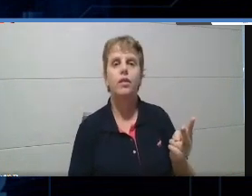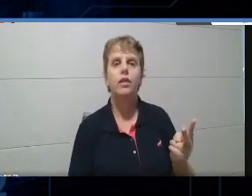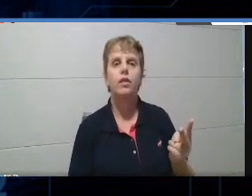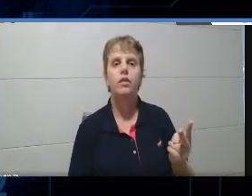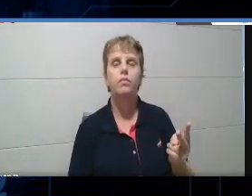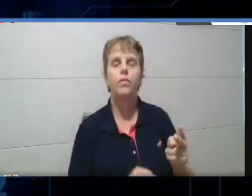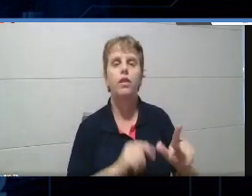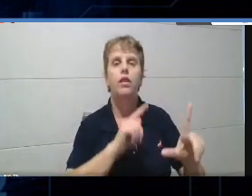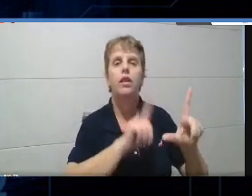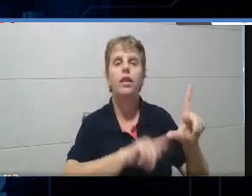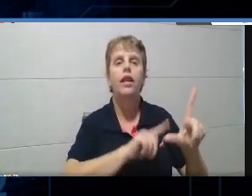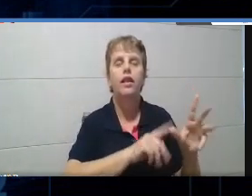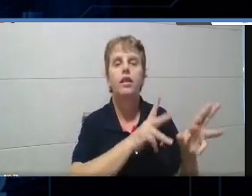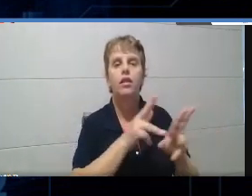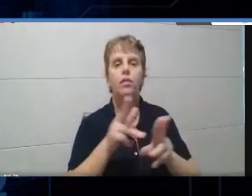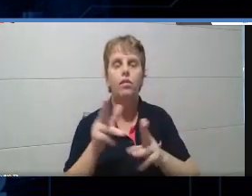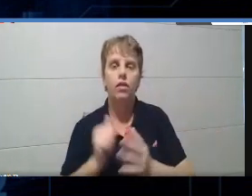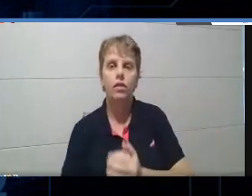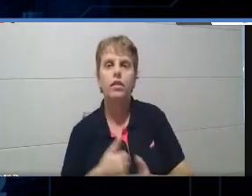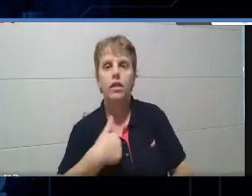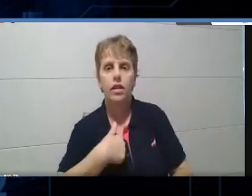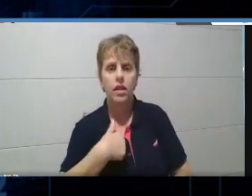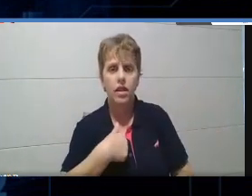Aí, eu sou daquela época que tinha aqueles, aquelas,